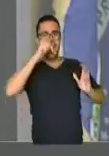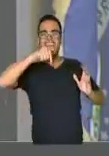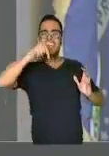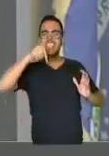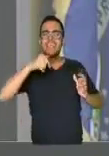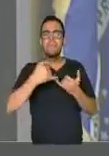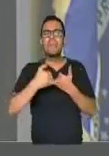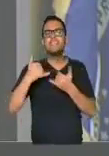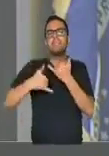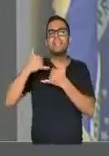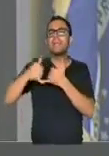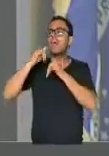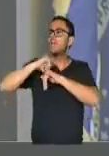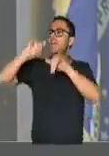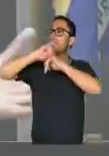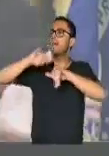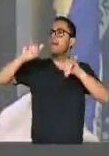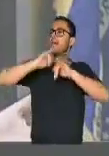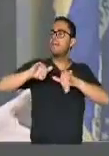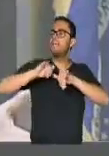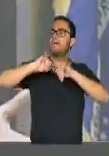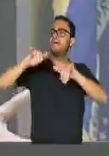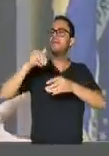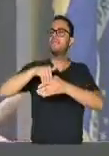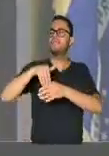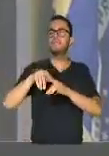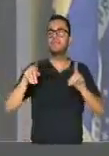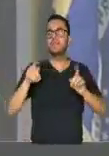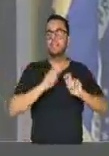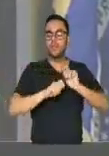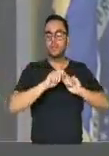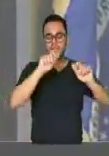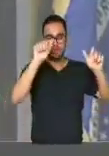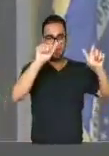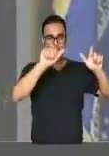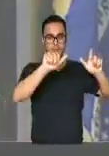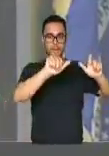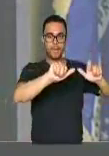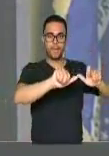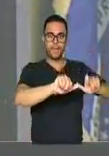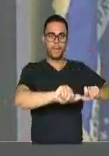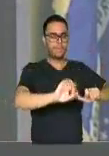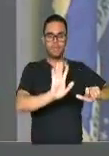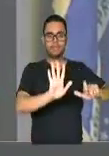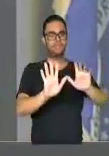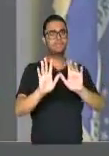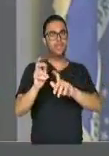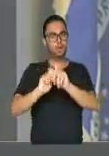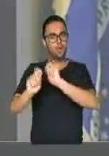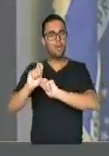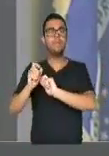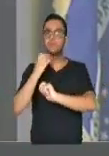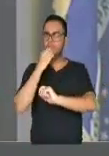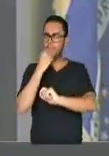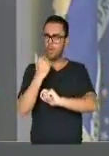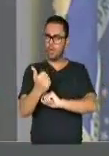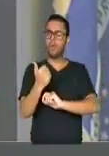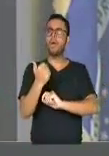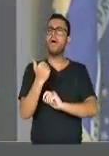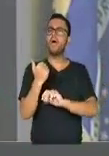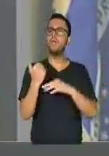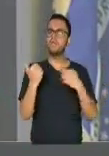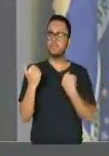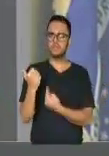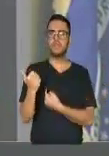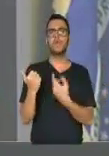brincando de fazer campanha e a economia indo pior. Não, a economia está indo bem e nós vamos